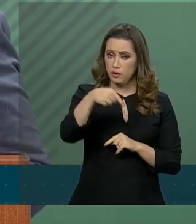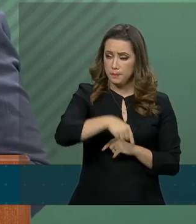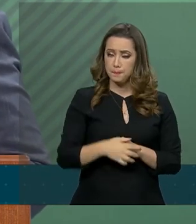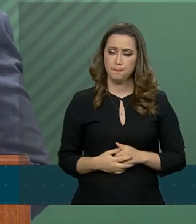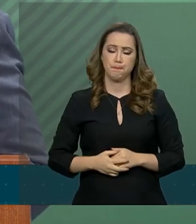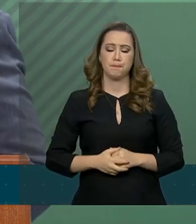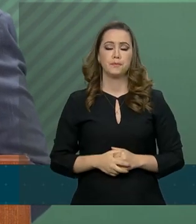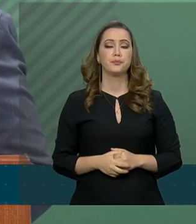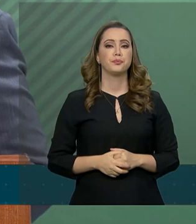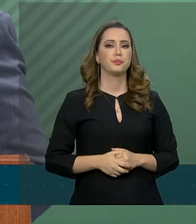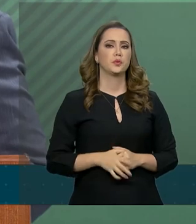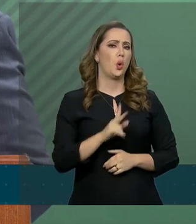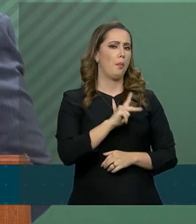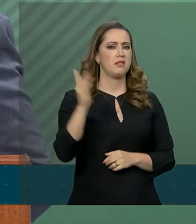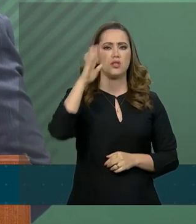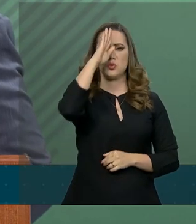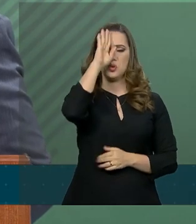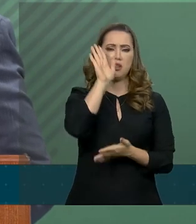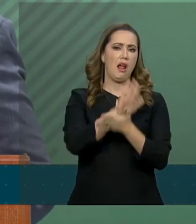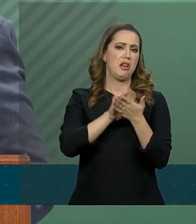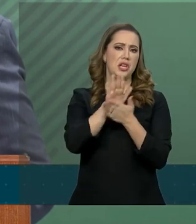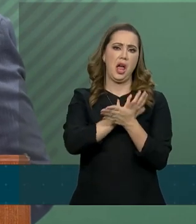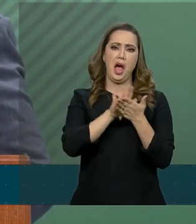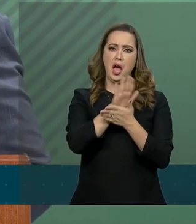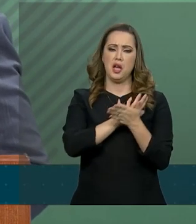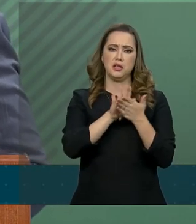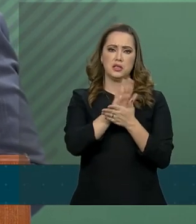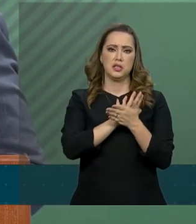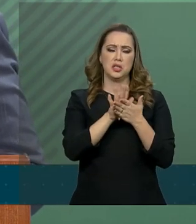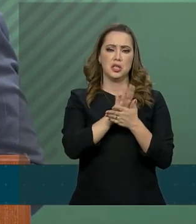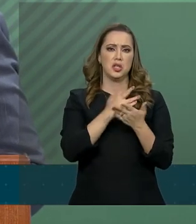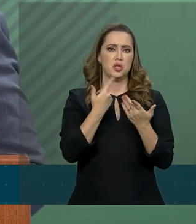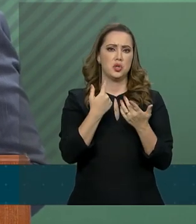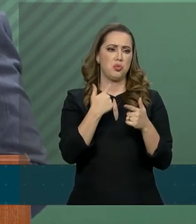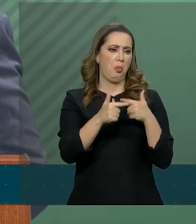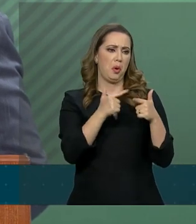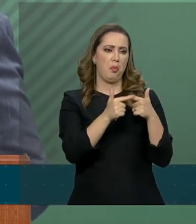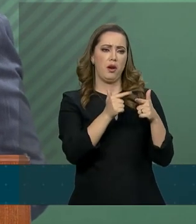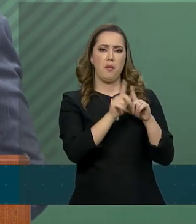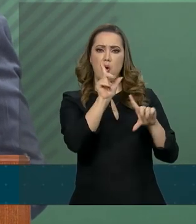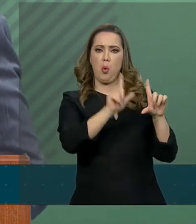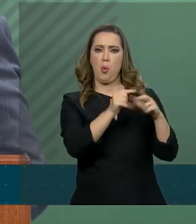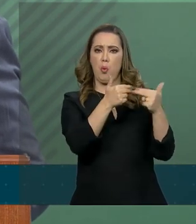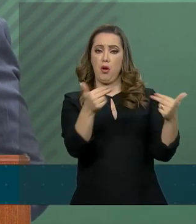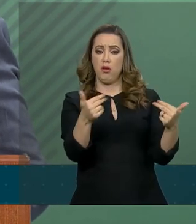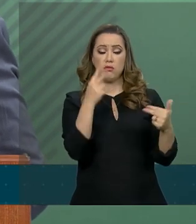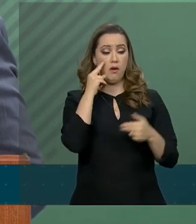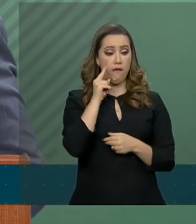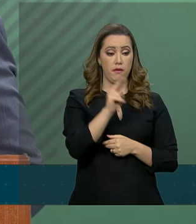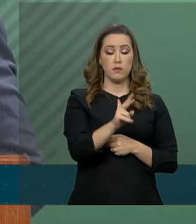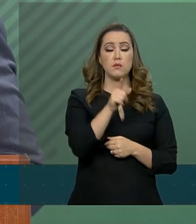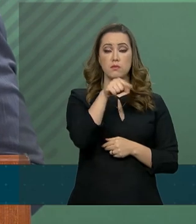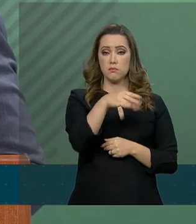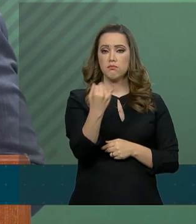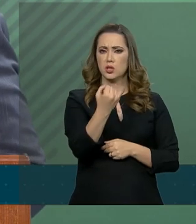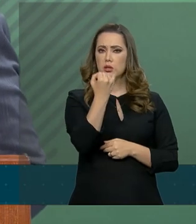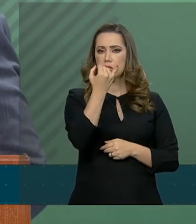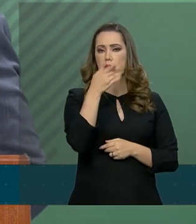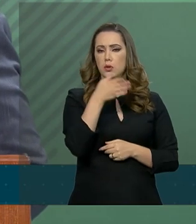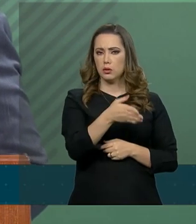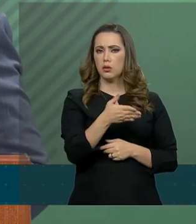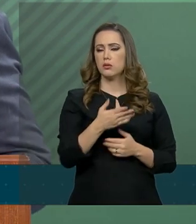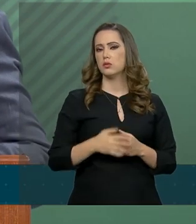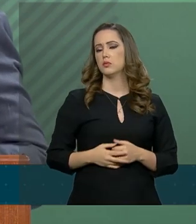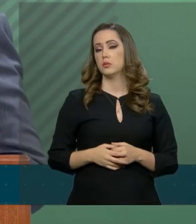O presidente, ele não tem absolutamente nenhum tipo de restrição ao trabalho da imprensa. Os considera e os considera em mais alta